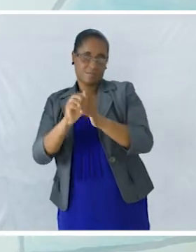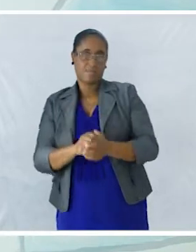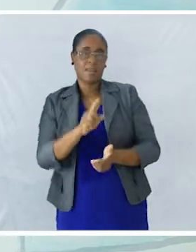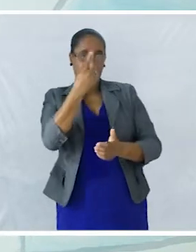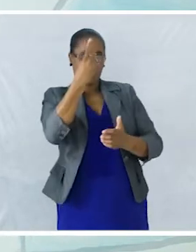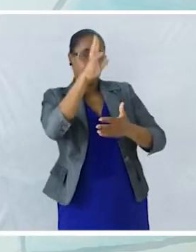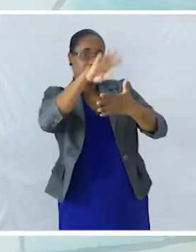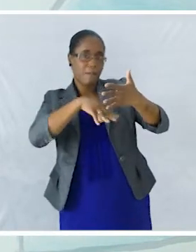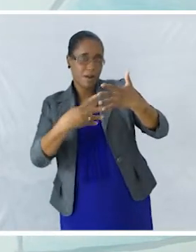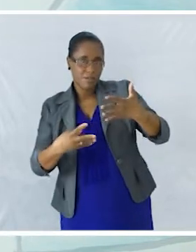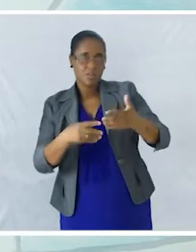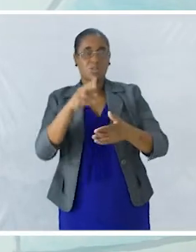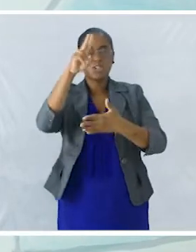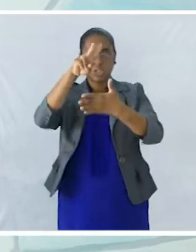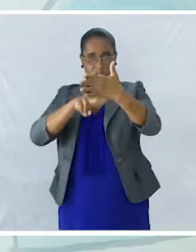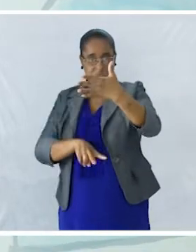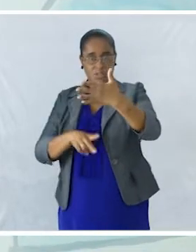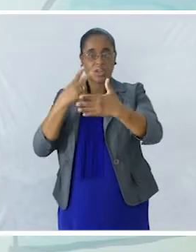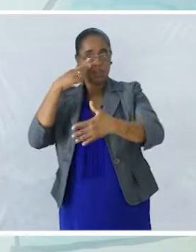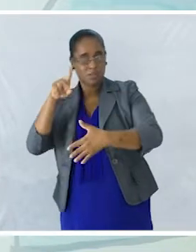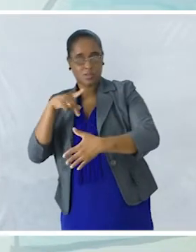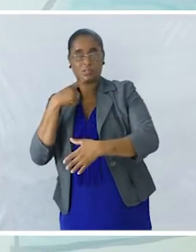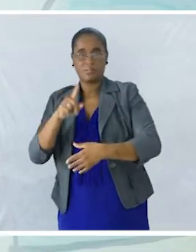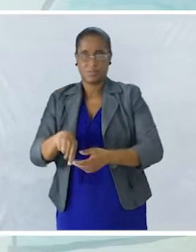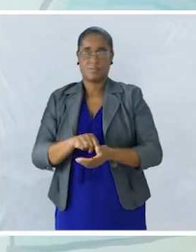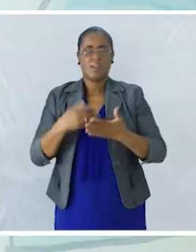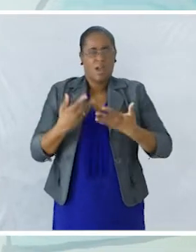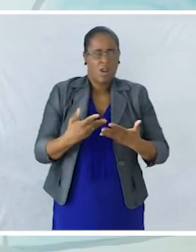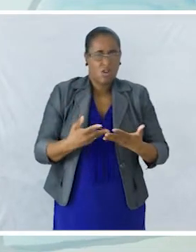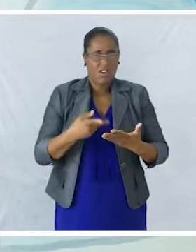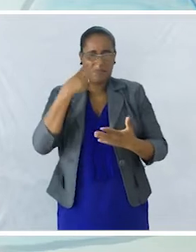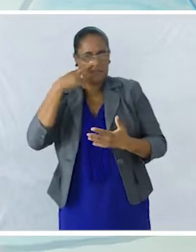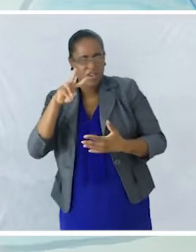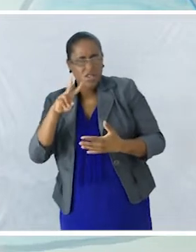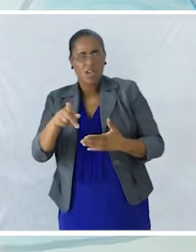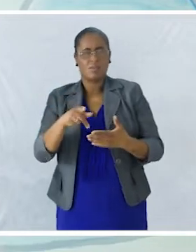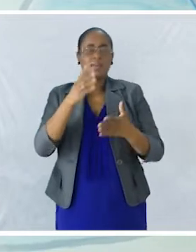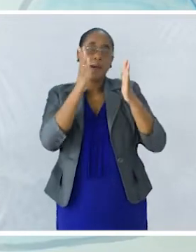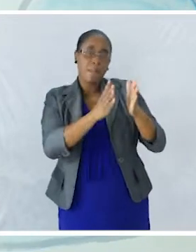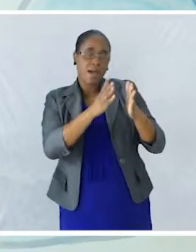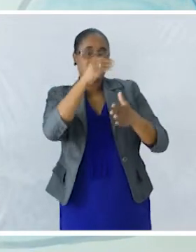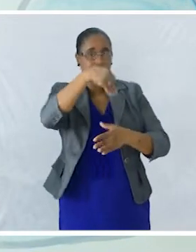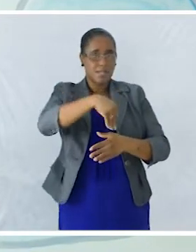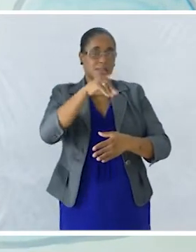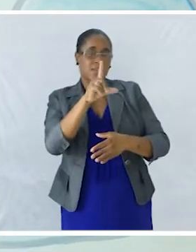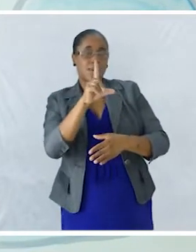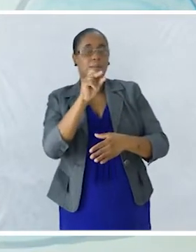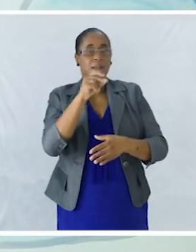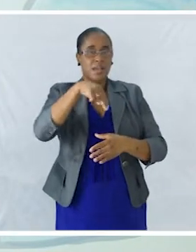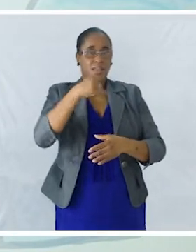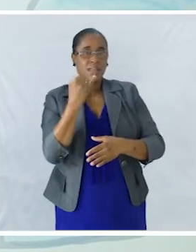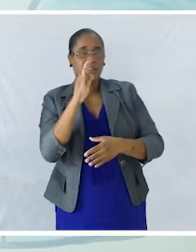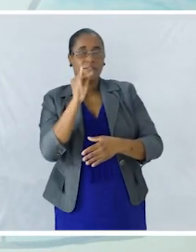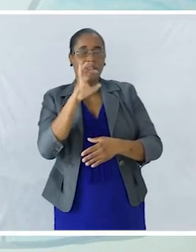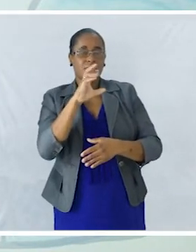Textualização E revisão Agora vejamos Na parte da planificação Na fase da planificação O